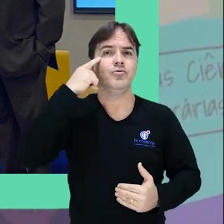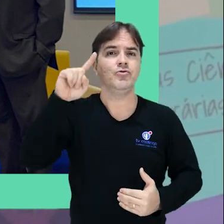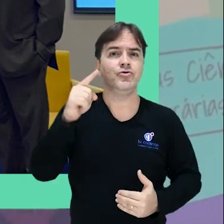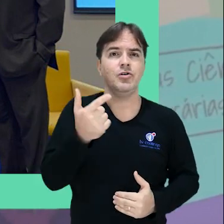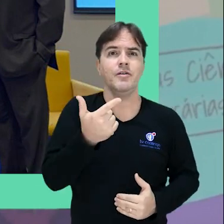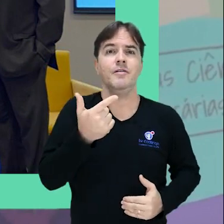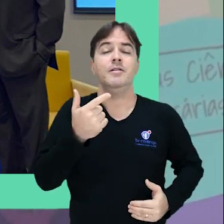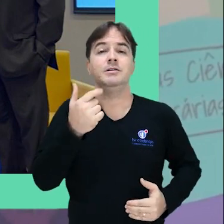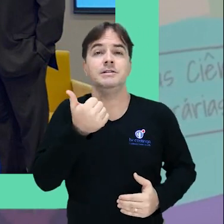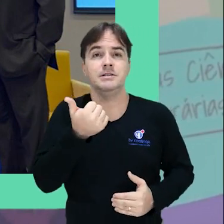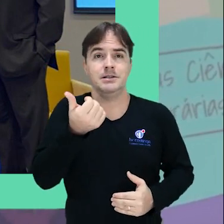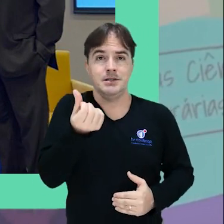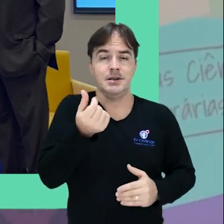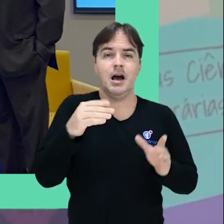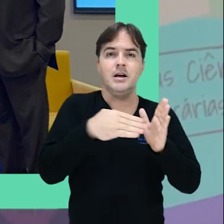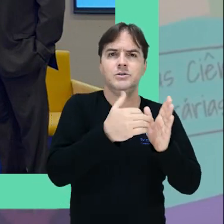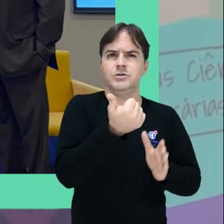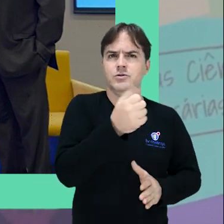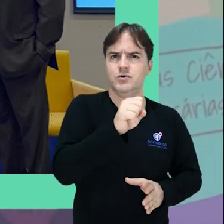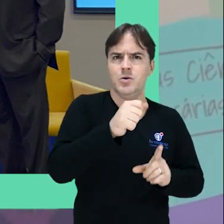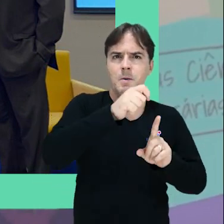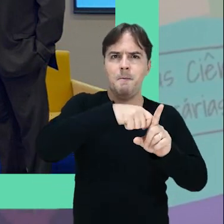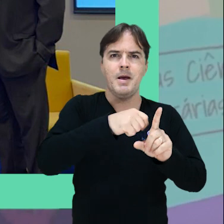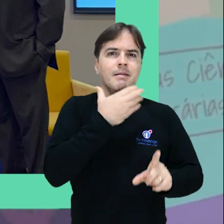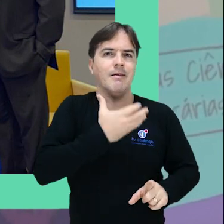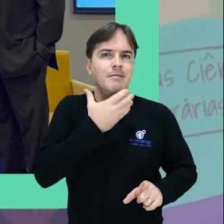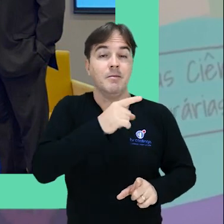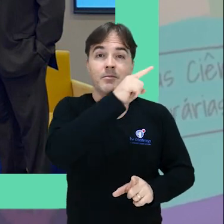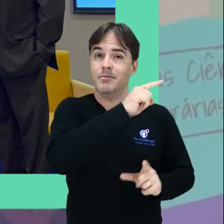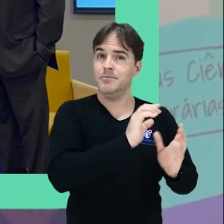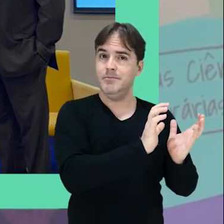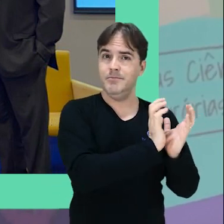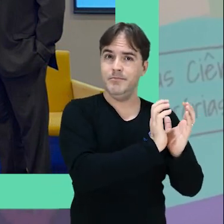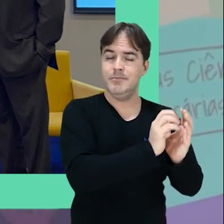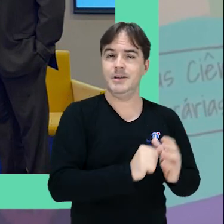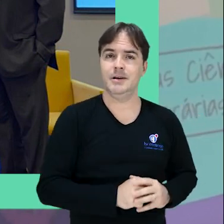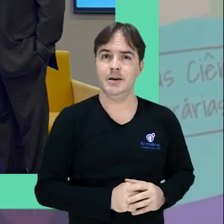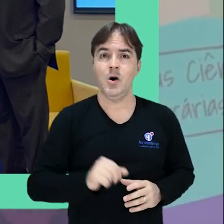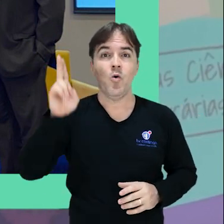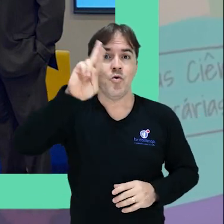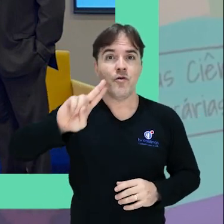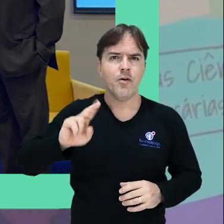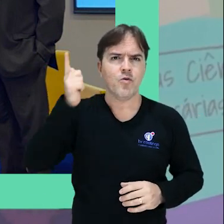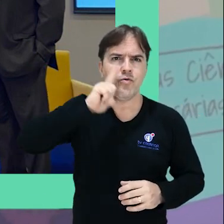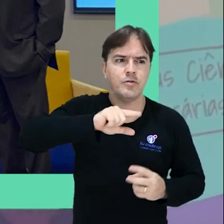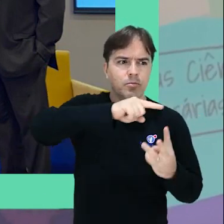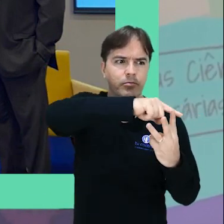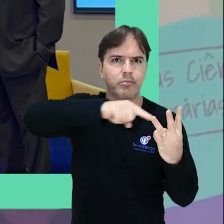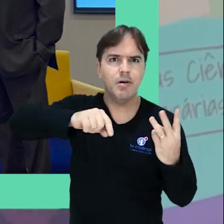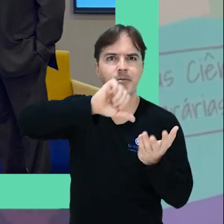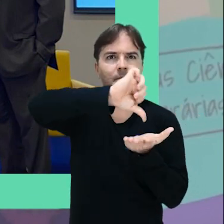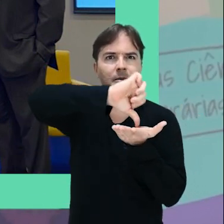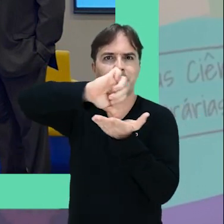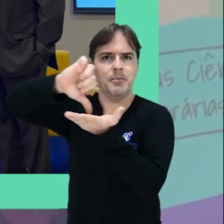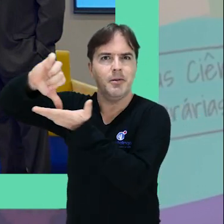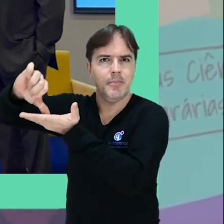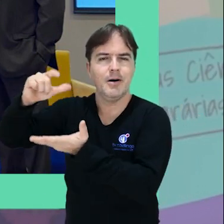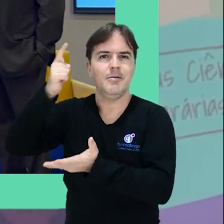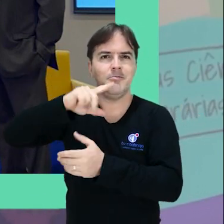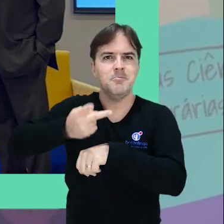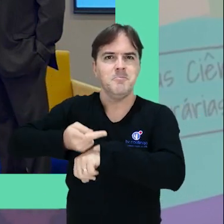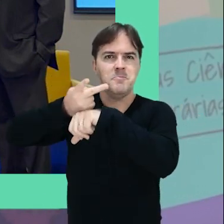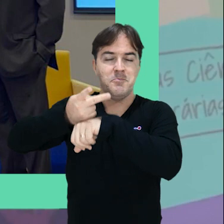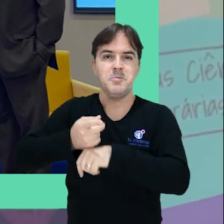16 a 18 de dezembro em Recife. A Univasf ocupou todo o pódio da modalidade temas